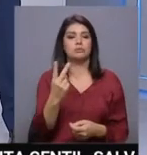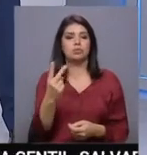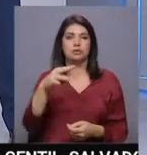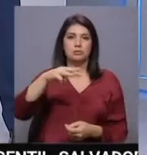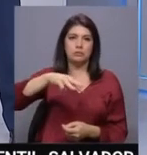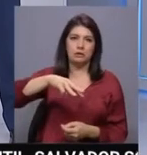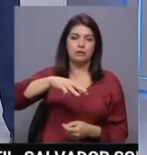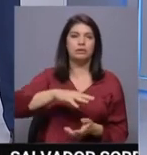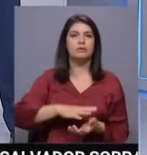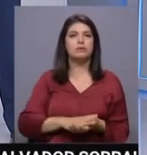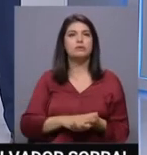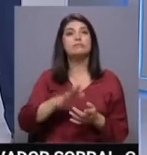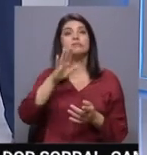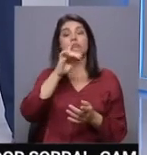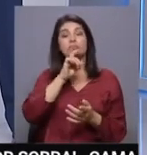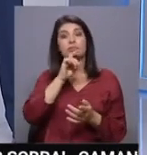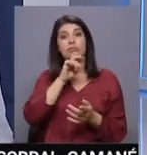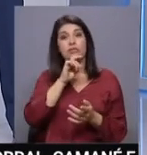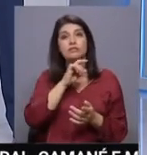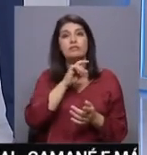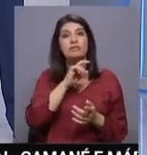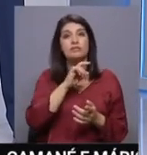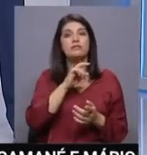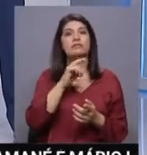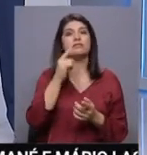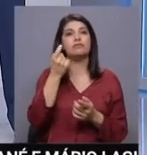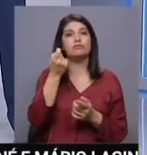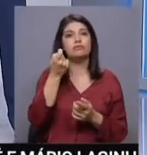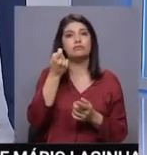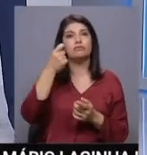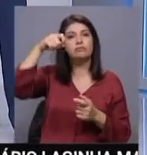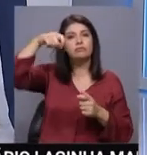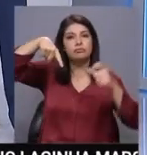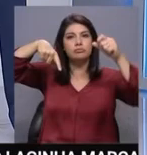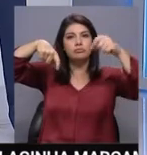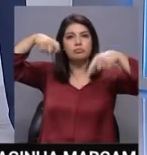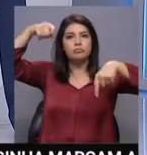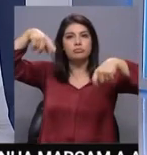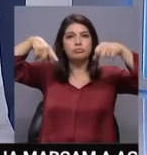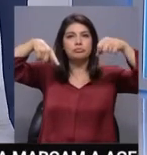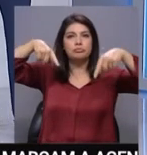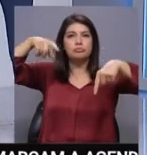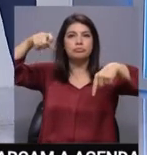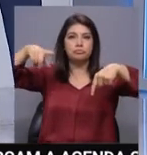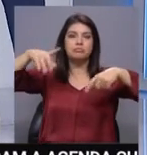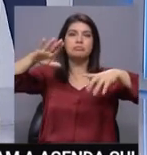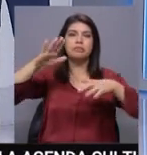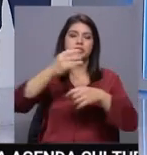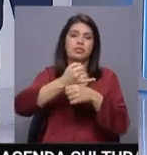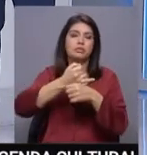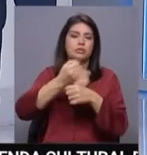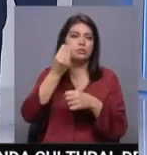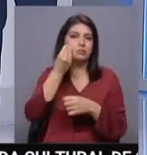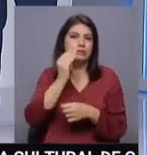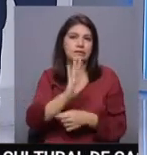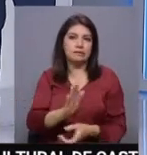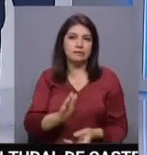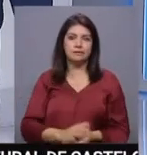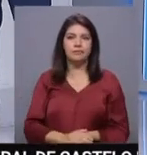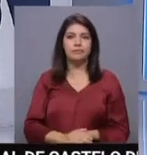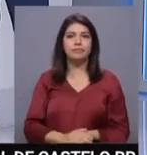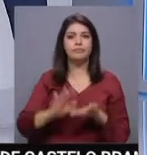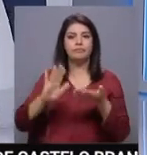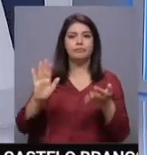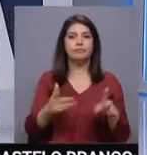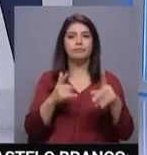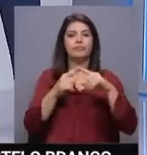há a probabilidade da parte da tarde de cair algo a água cair ou outro fraco disperso, mas isso também já é normal nos Açores. Quanto ao continente